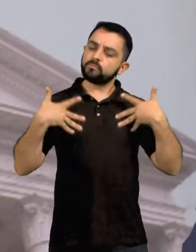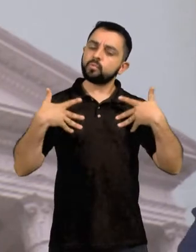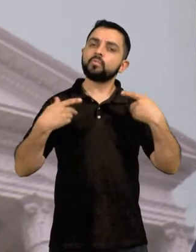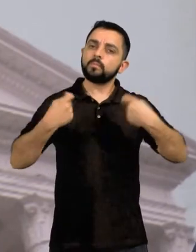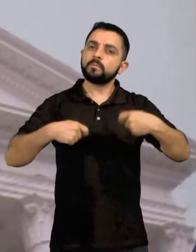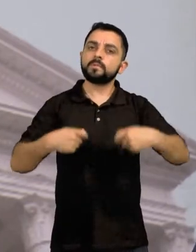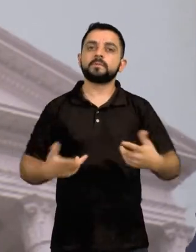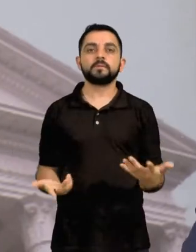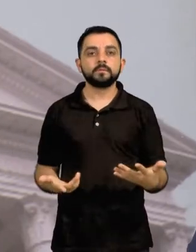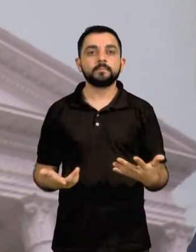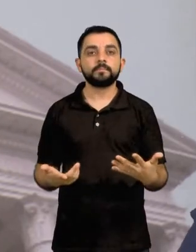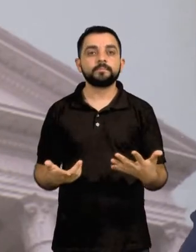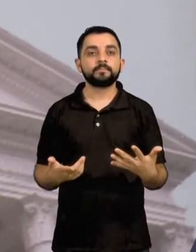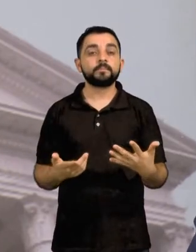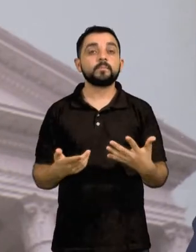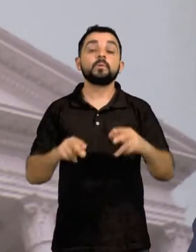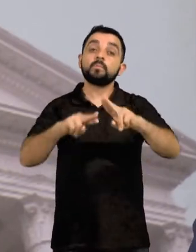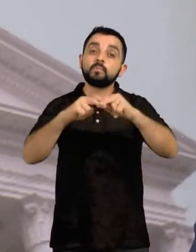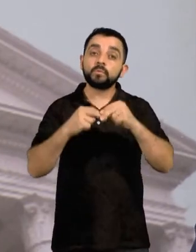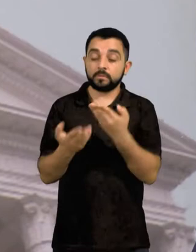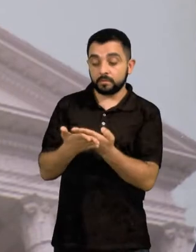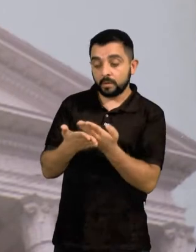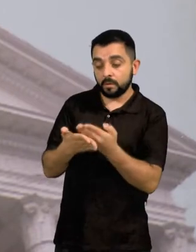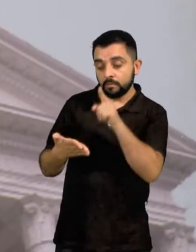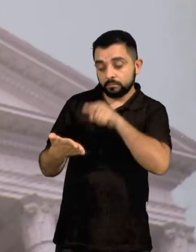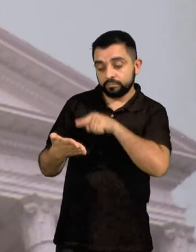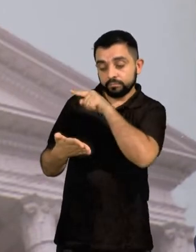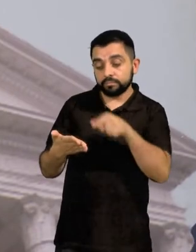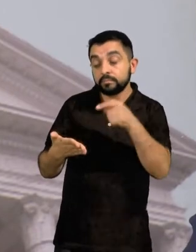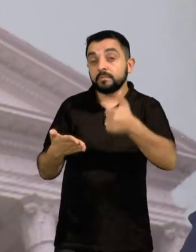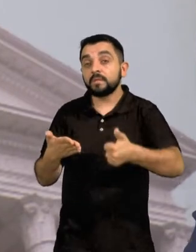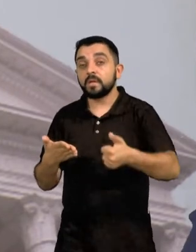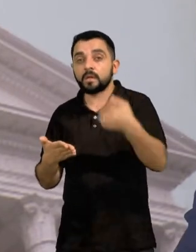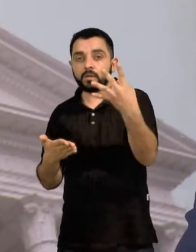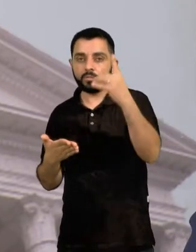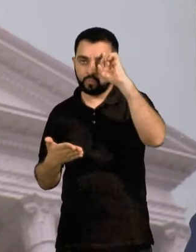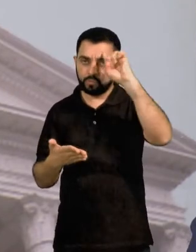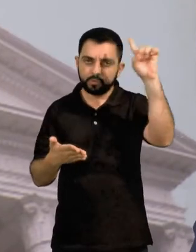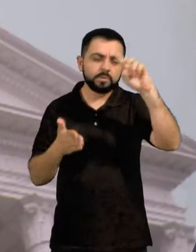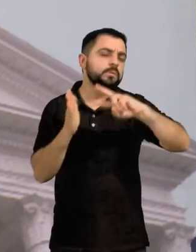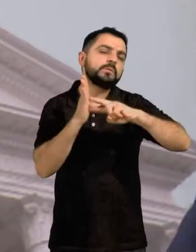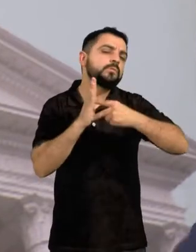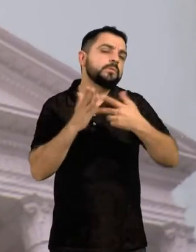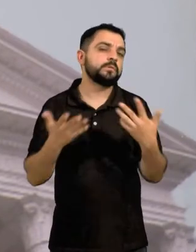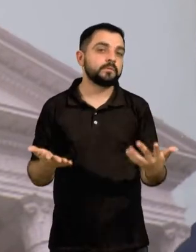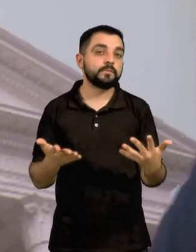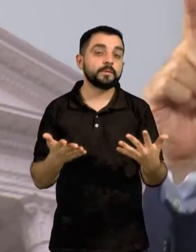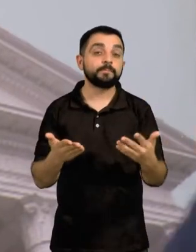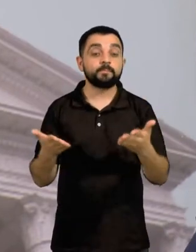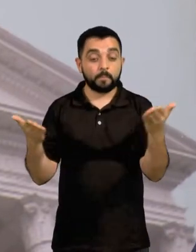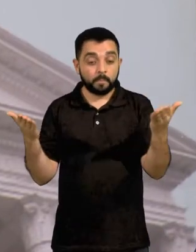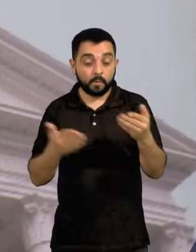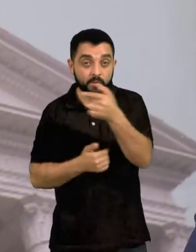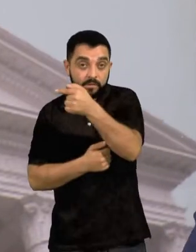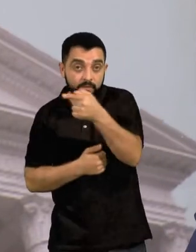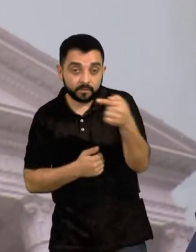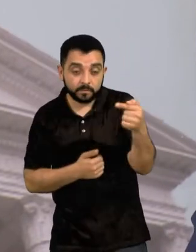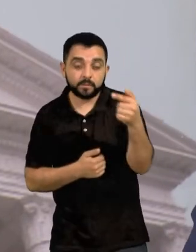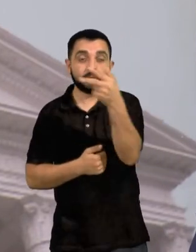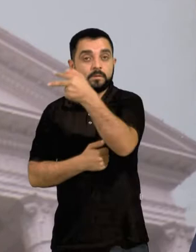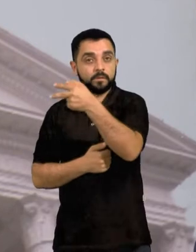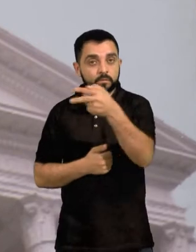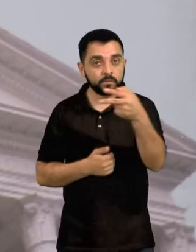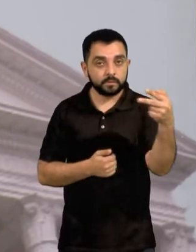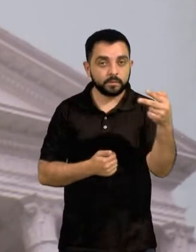O que nós fizemos? Suspendemos o calendário acadêmico por 14 dias. O que isso significa? Que nessa semana e na próxima, não